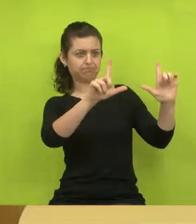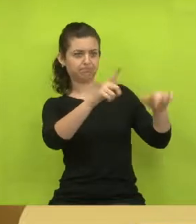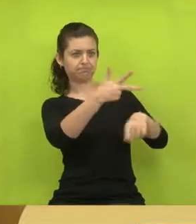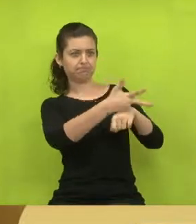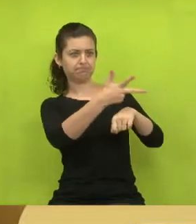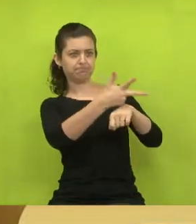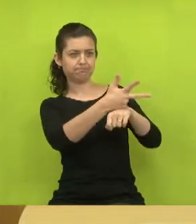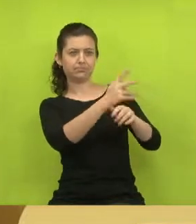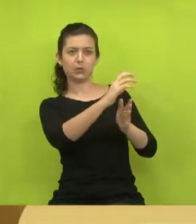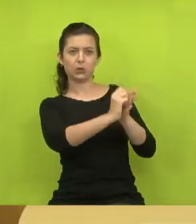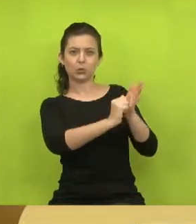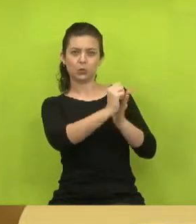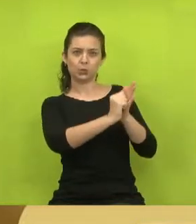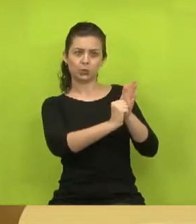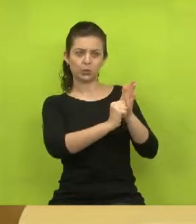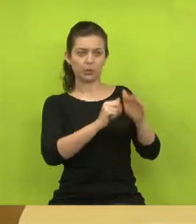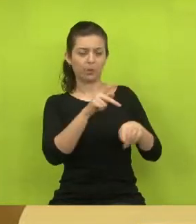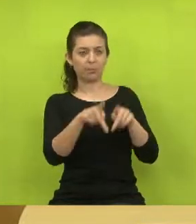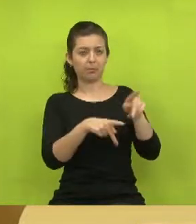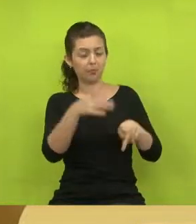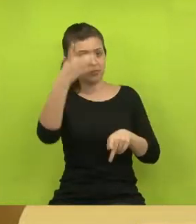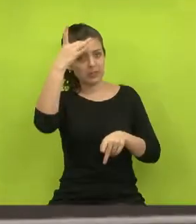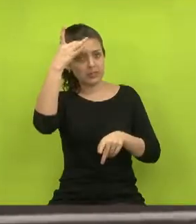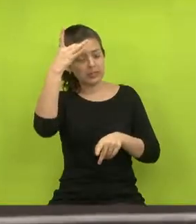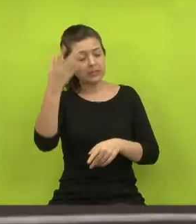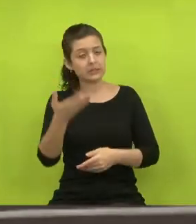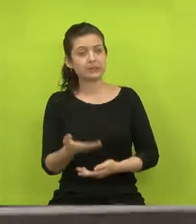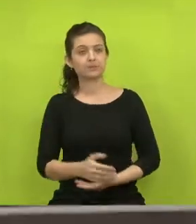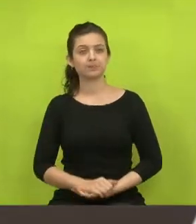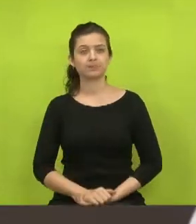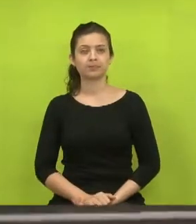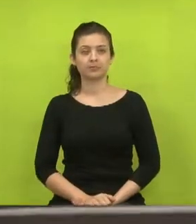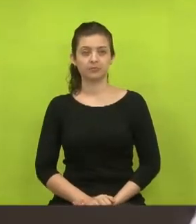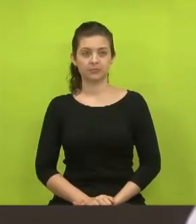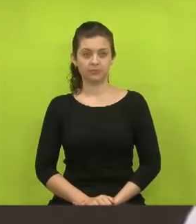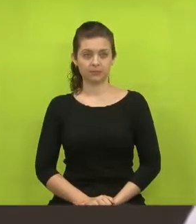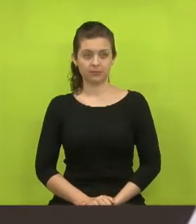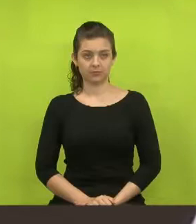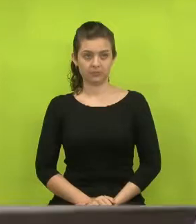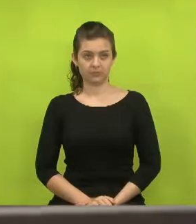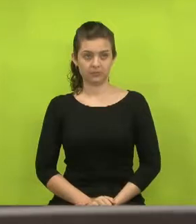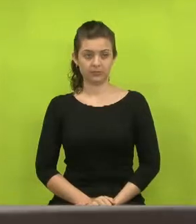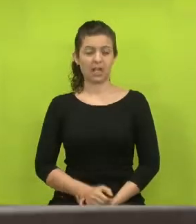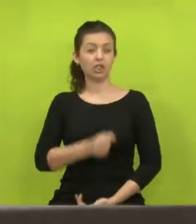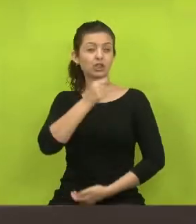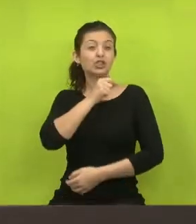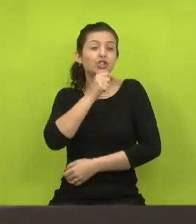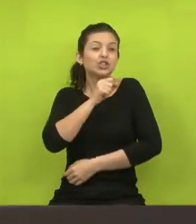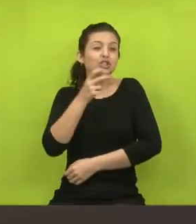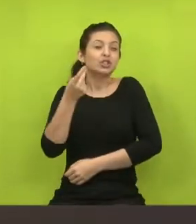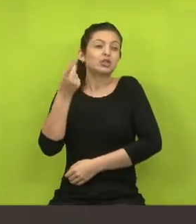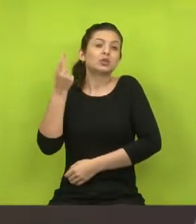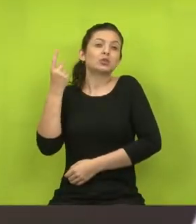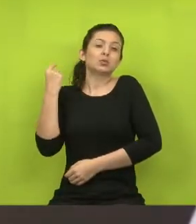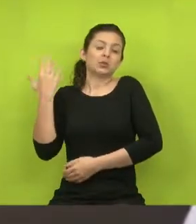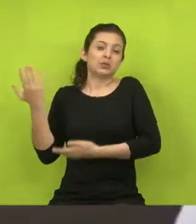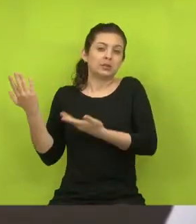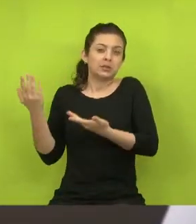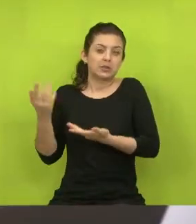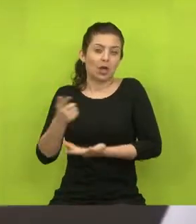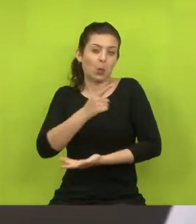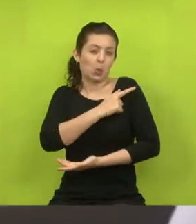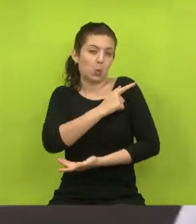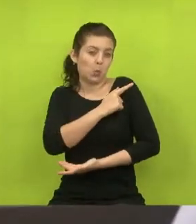gravamos para que a população fique ciante. Antiga sede da Guarda Municipal. Olha a situação que nós estamos vivendo aqui.